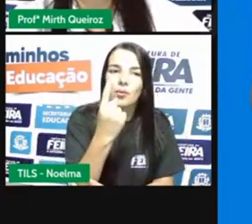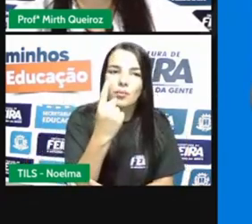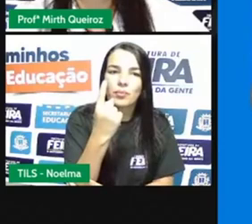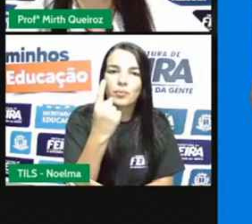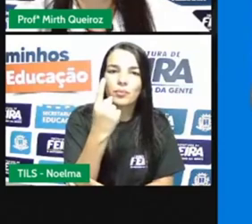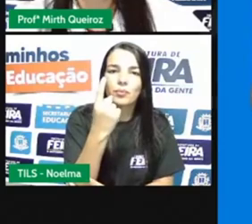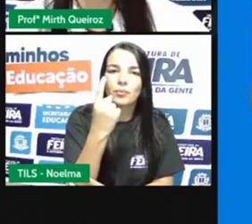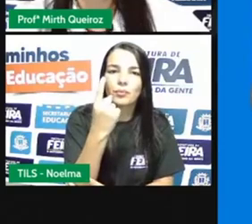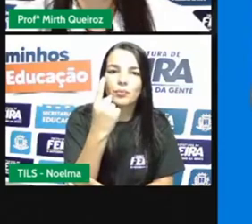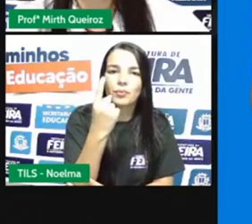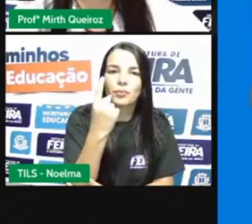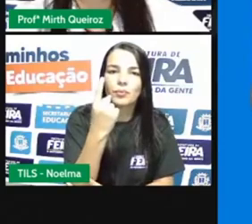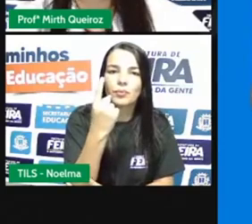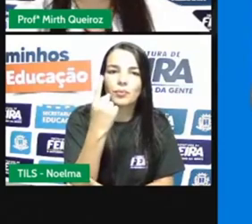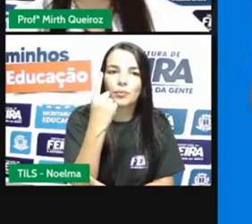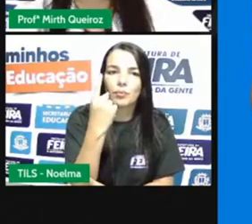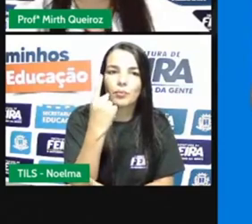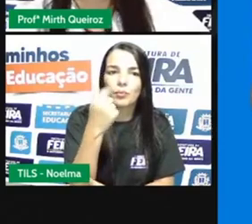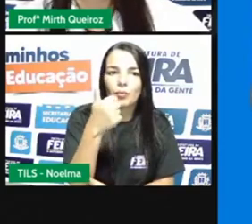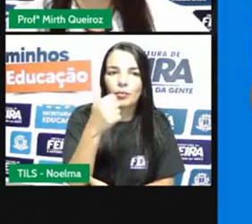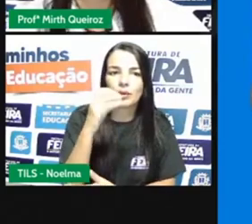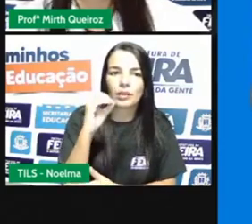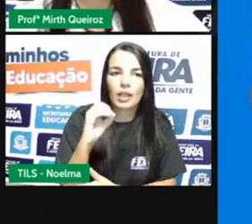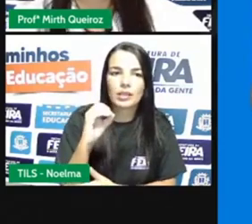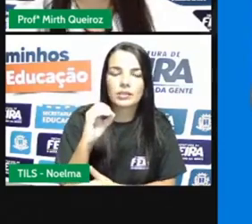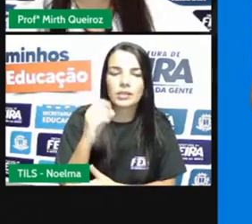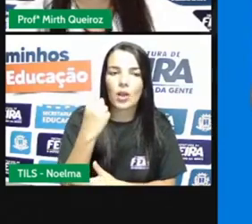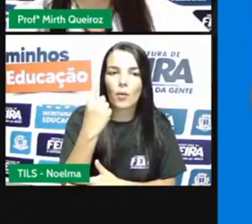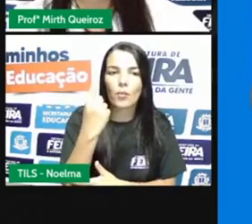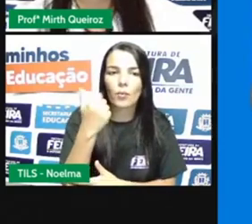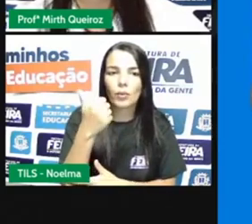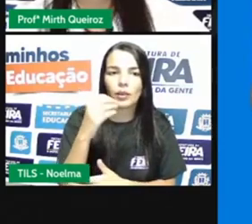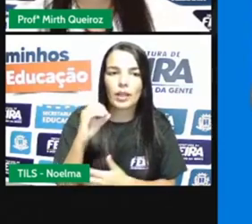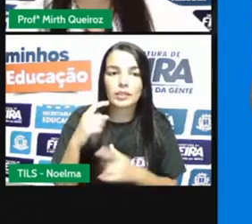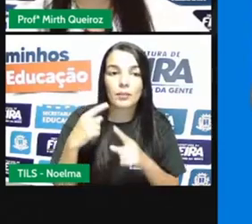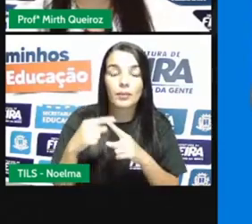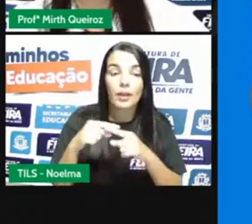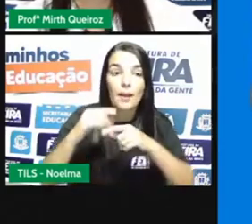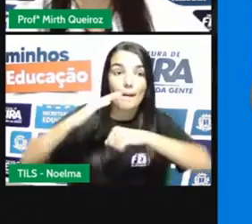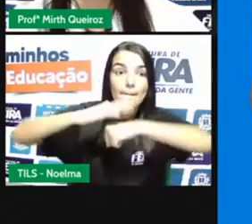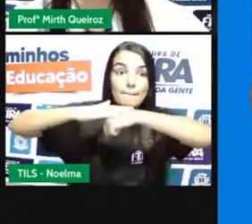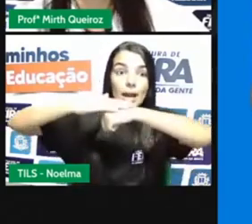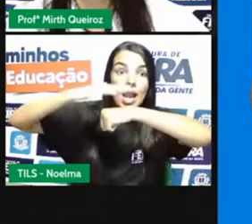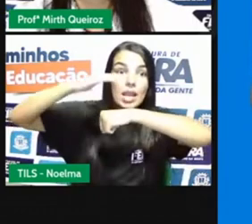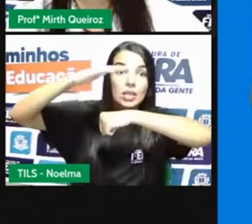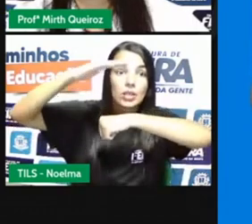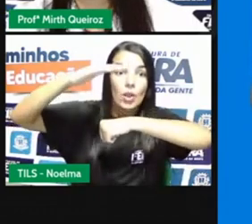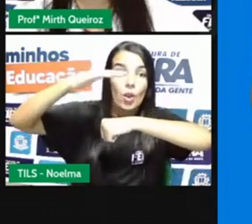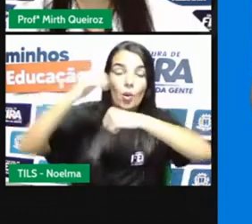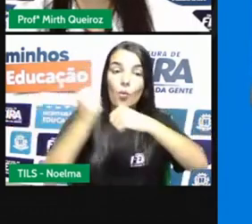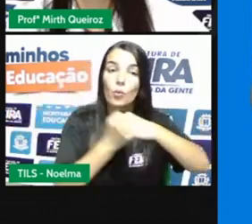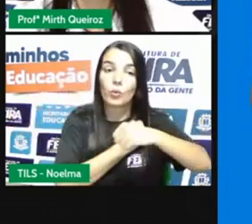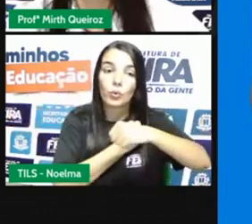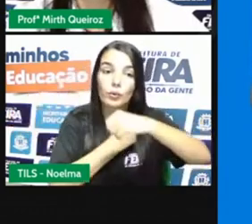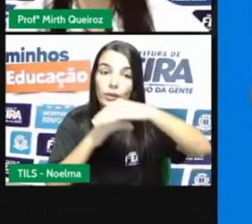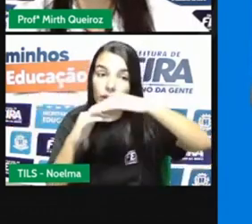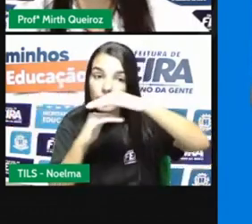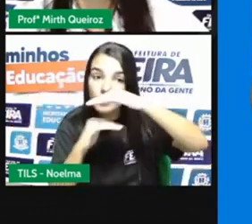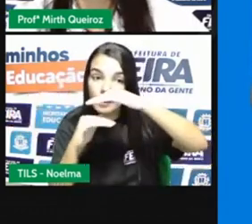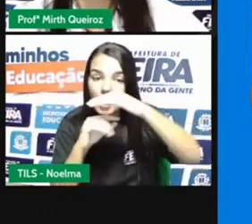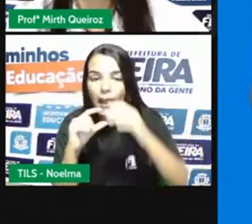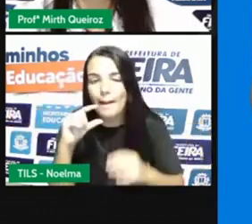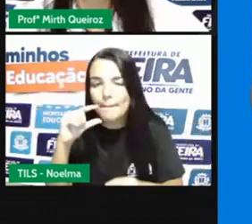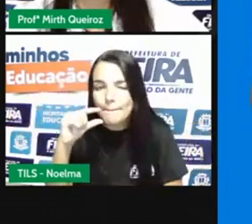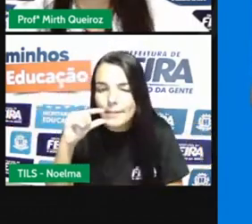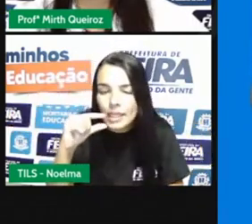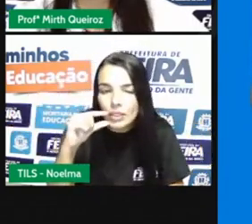décimo. Por quê? Porque quanto maior o denominador, menor vai ser aí